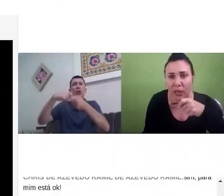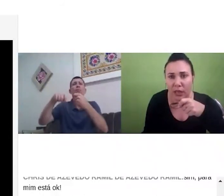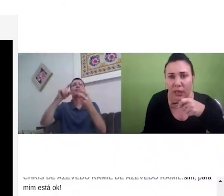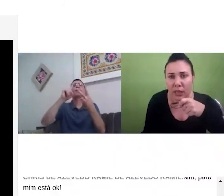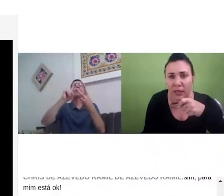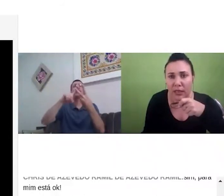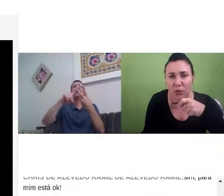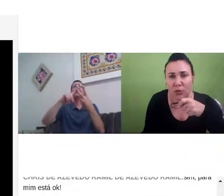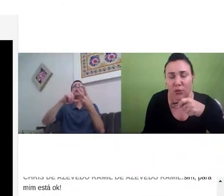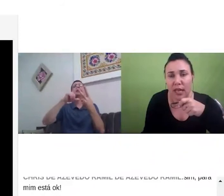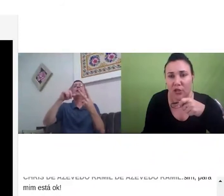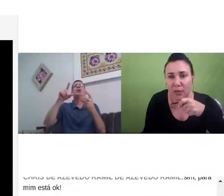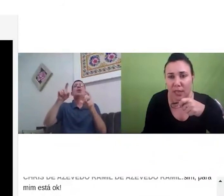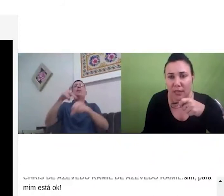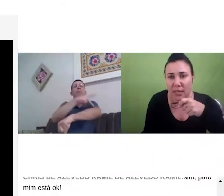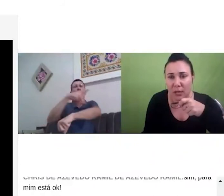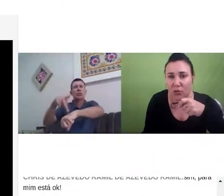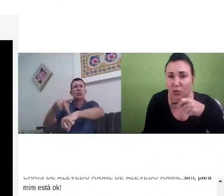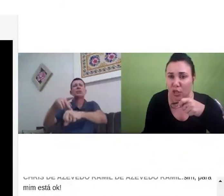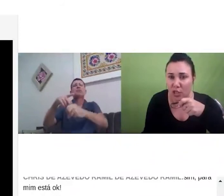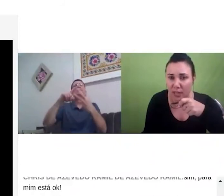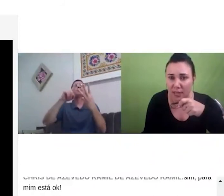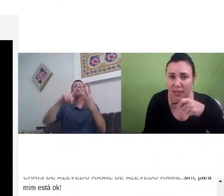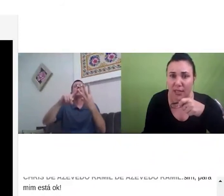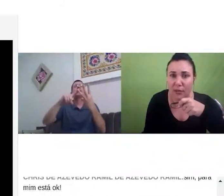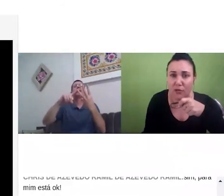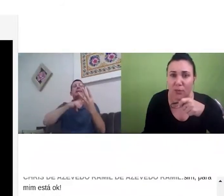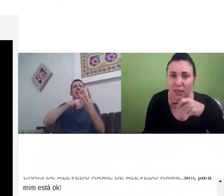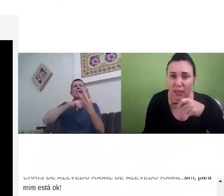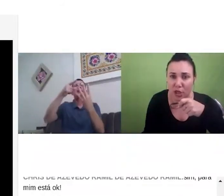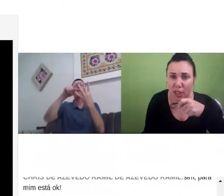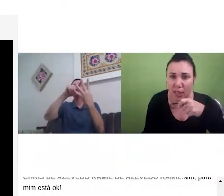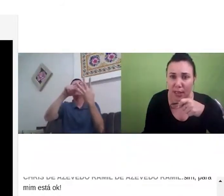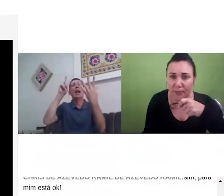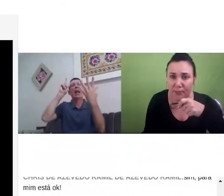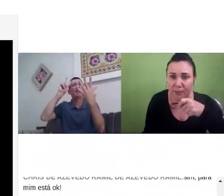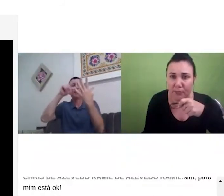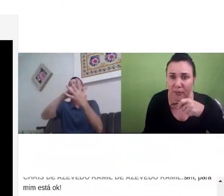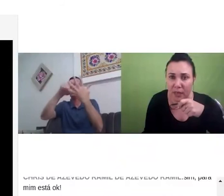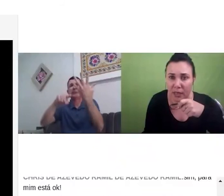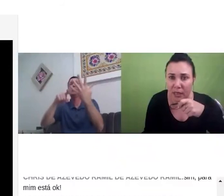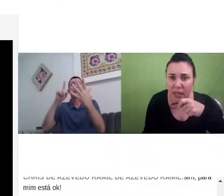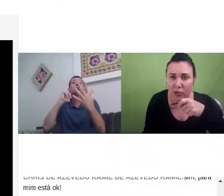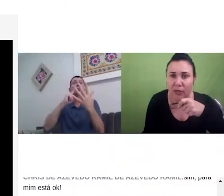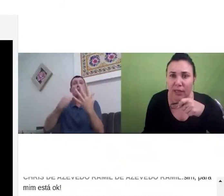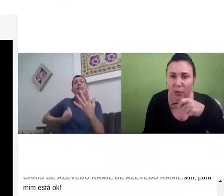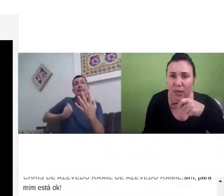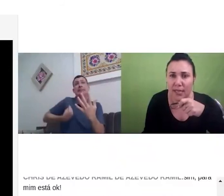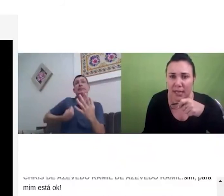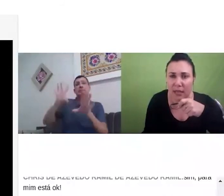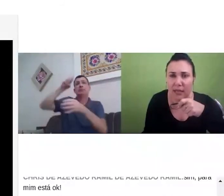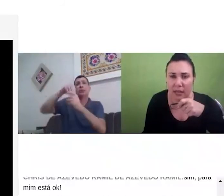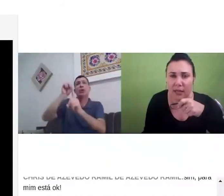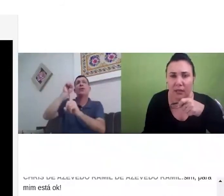tem surdo na administração nos cursos de administração de pedagogia eu não lembro